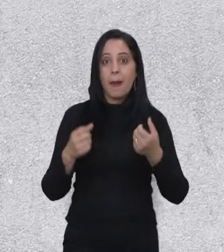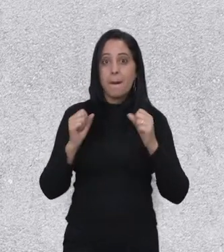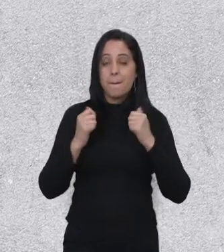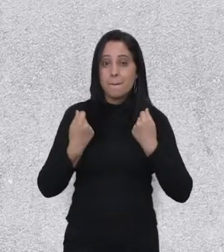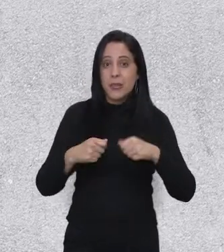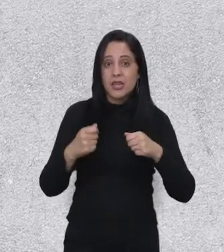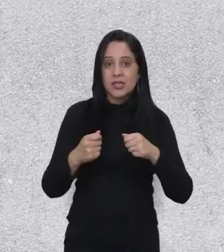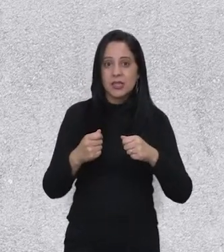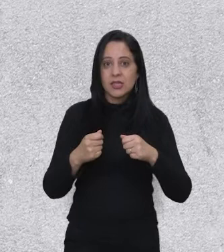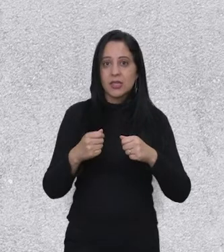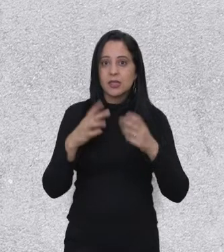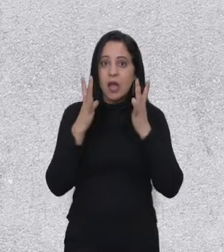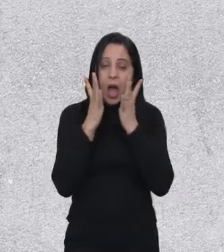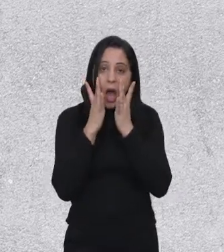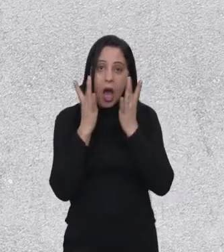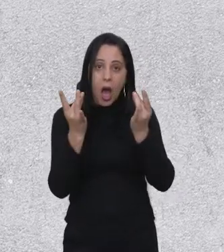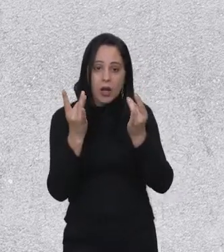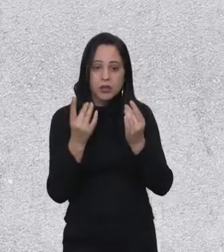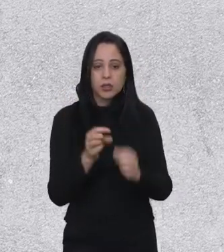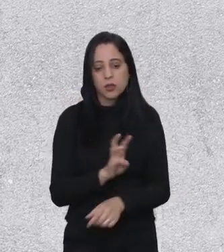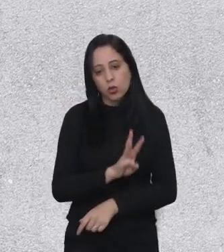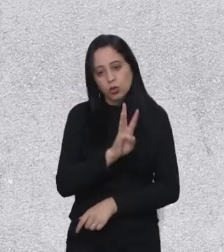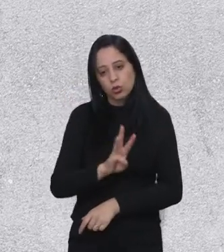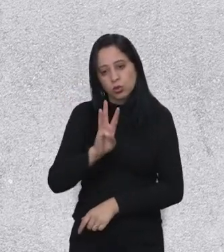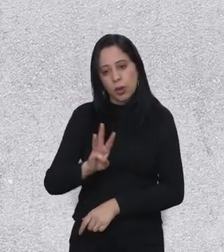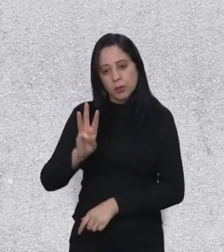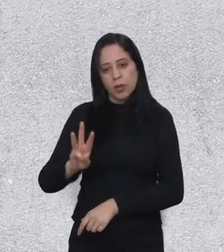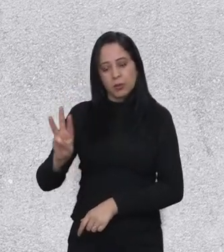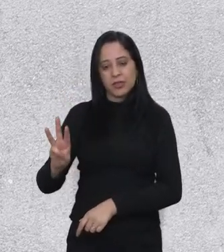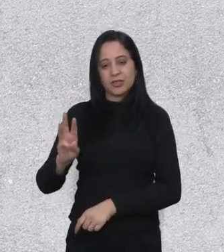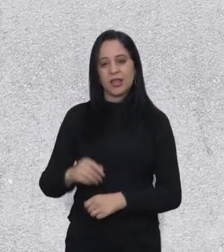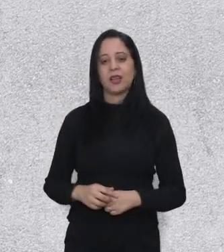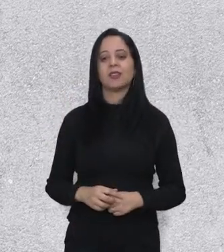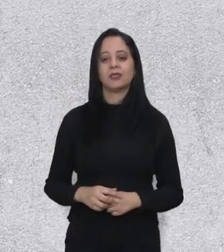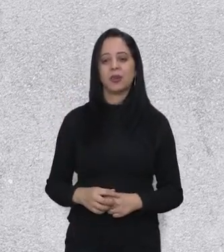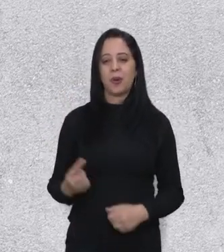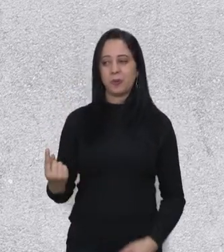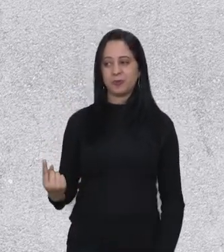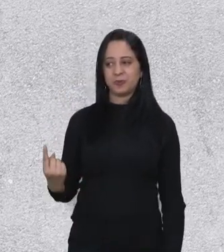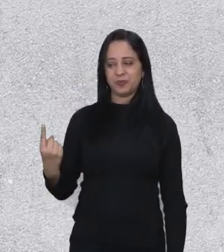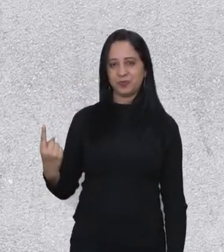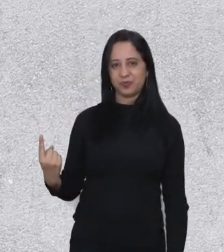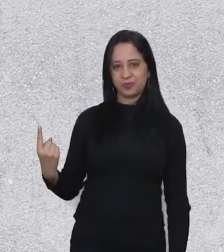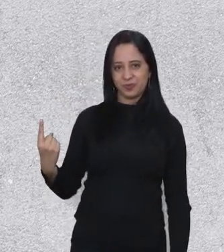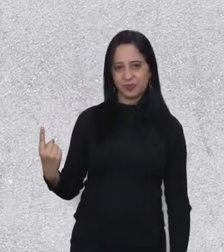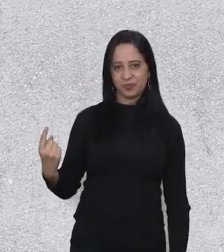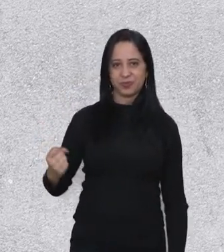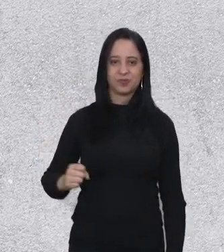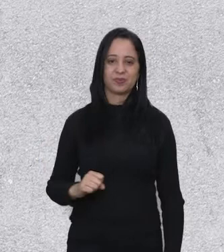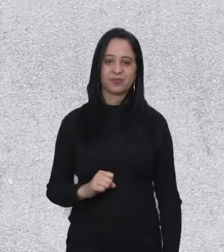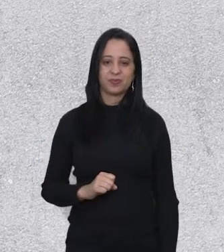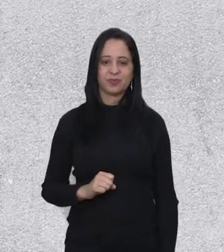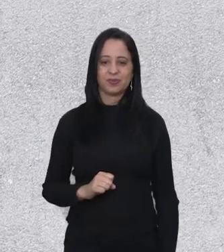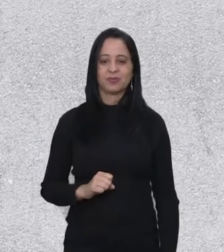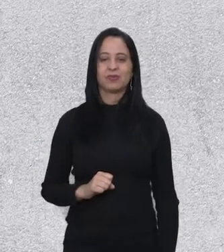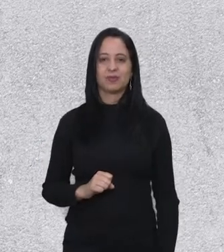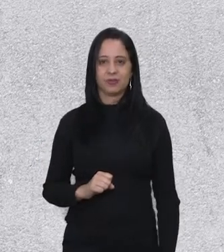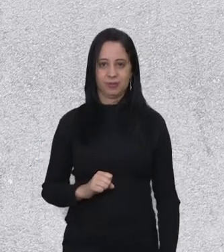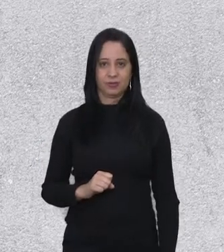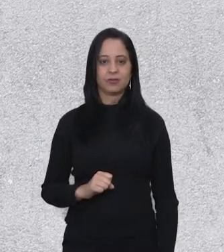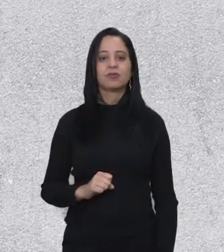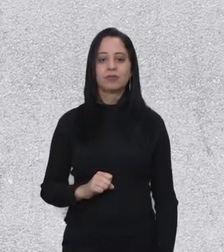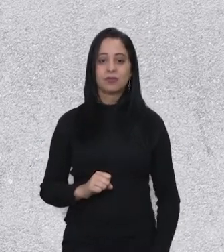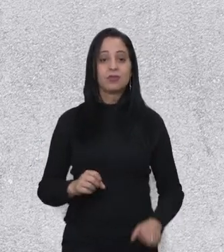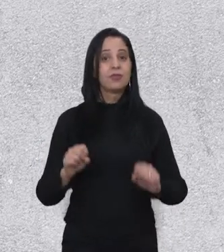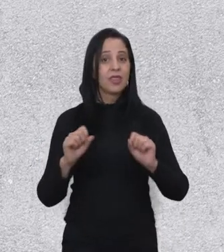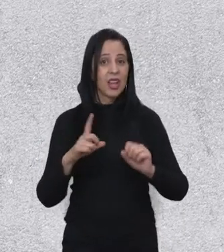fica de olho no site deles, porque lá sempre surgem editais. O site é pqtech.org.br. Na parte